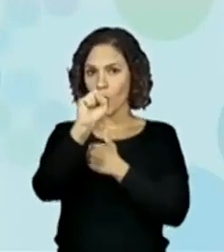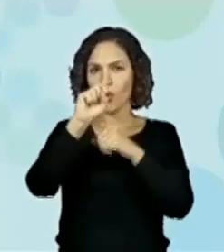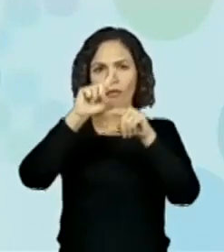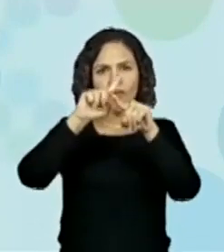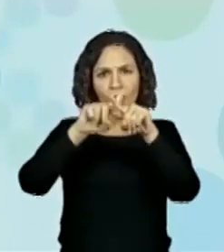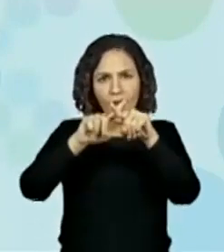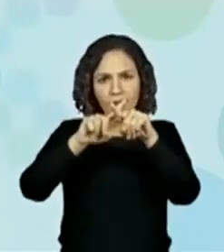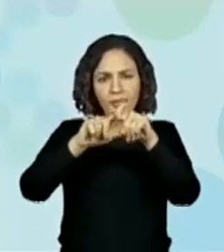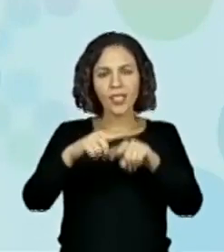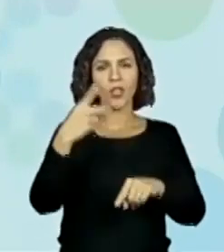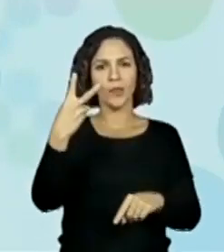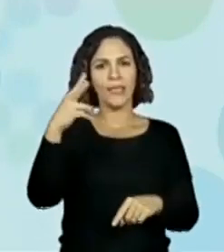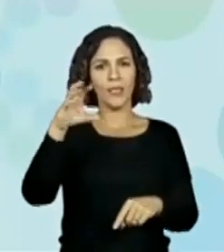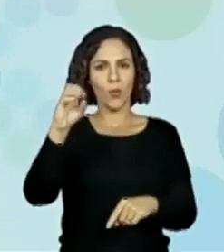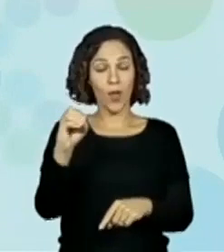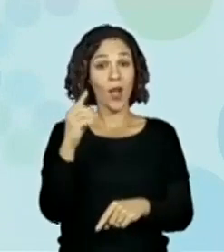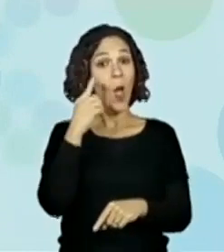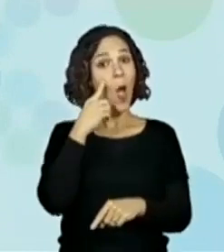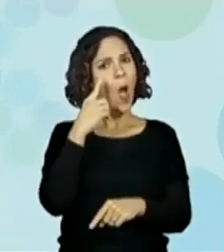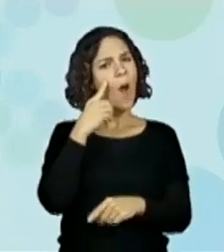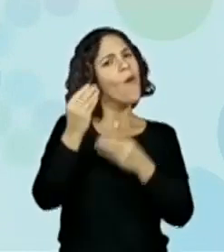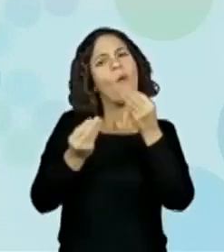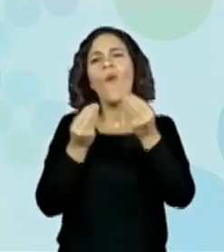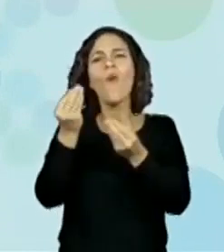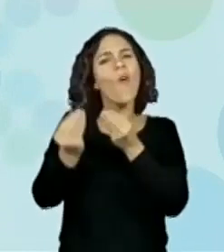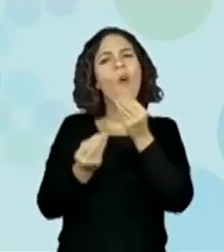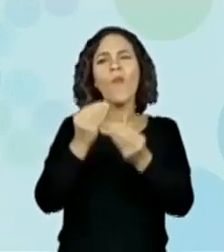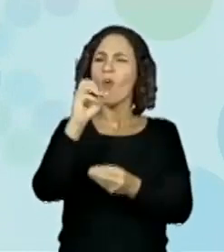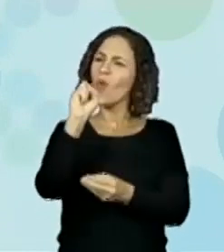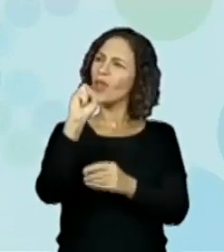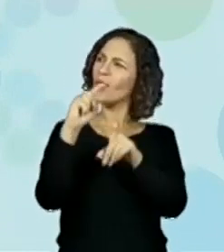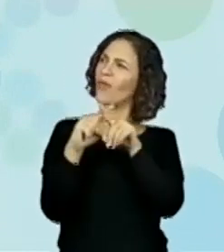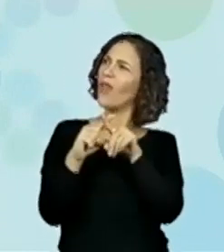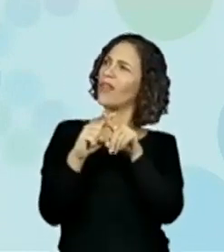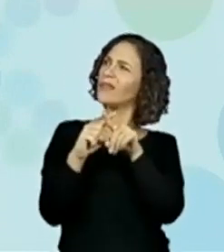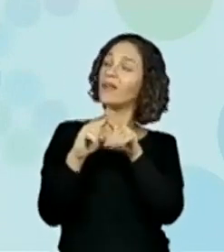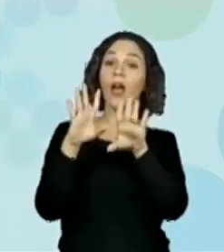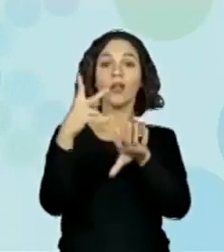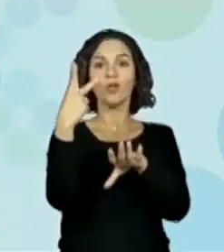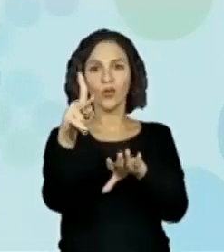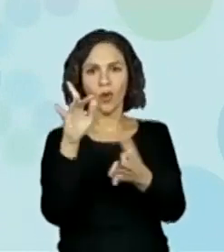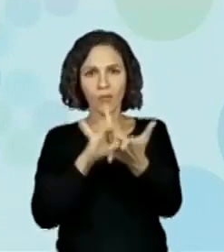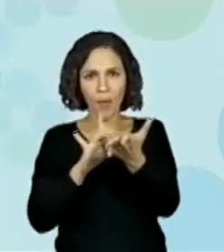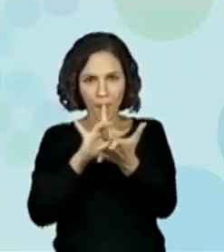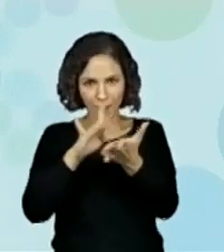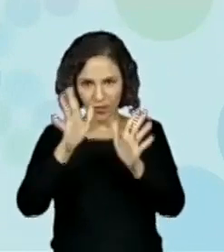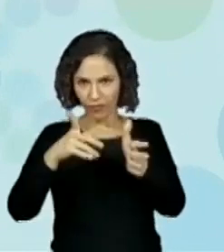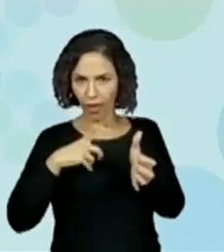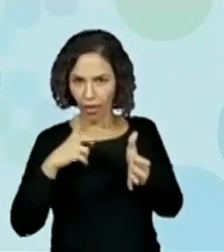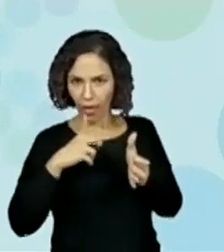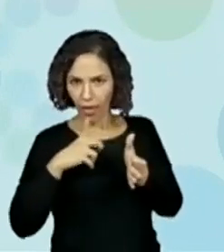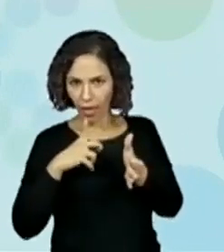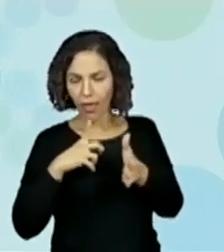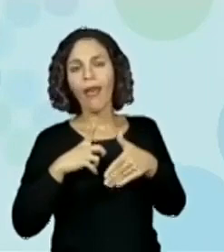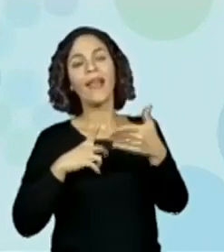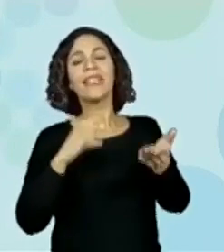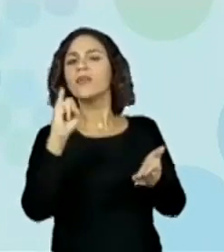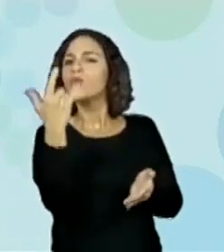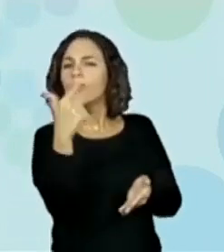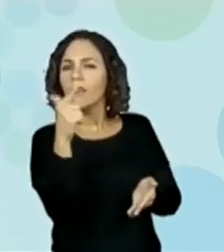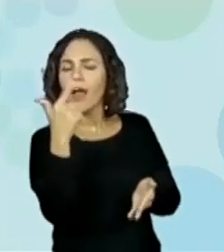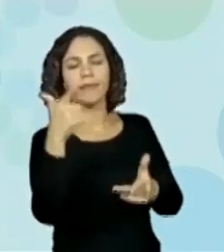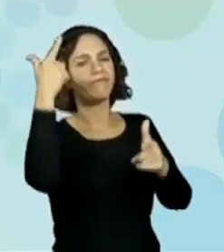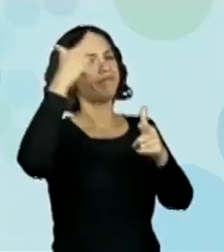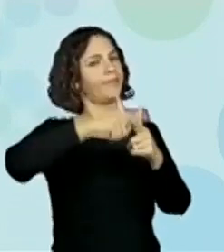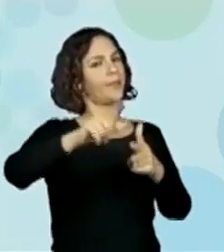Vou escrever aqui embaixo para você como é que ficaria isso na sua calculadora. Se você já tiver com a sua calculadora, é claro. Se você não tiver,